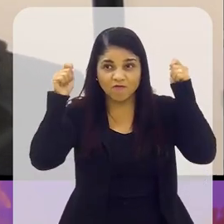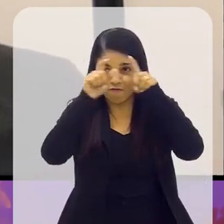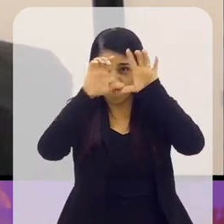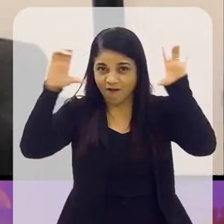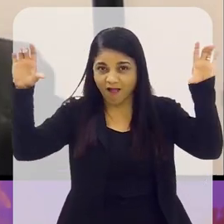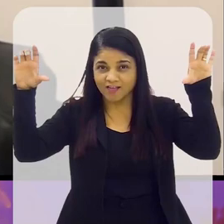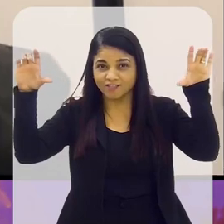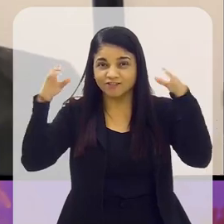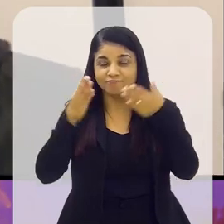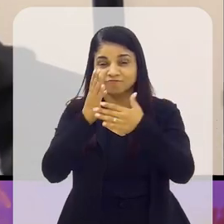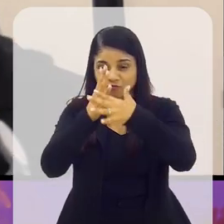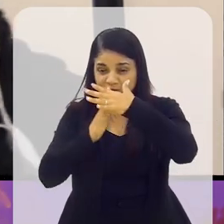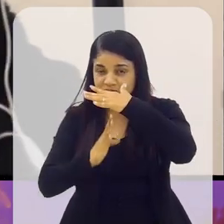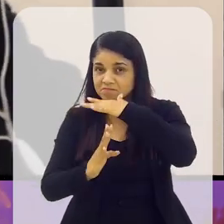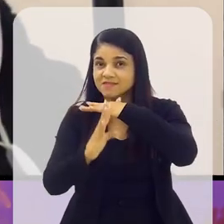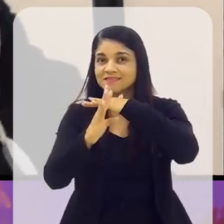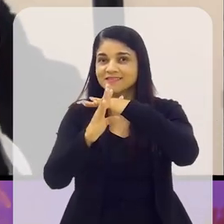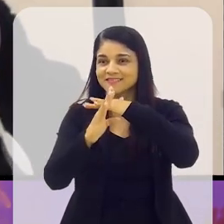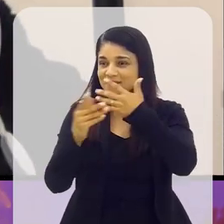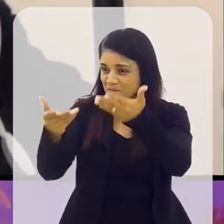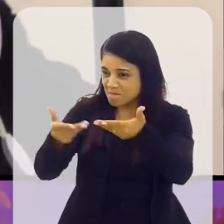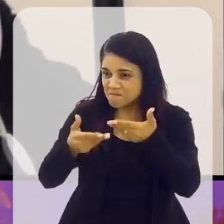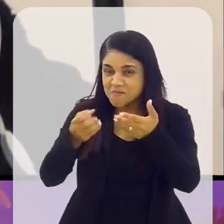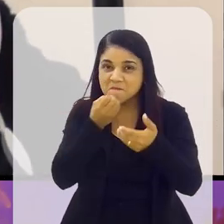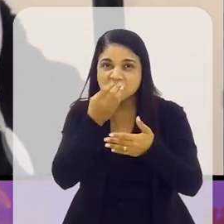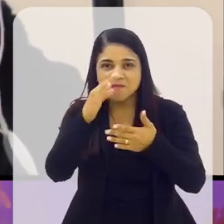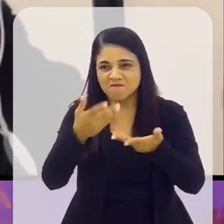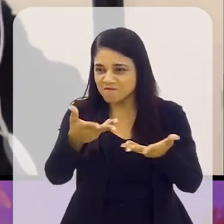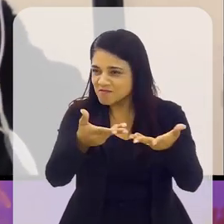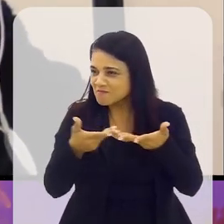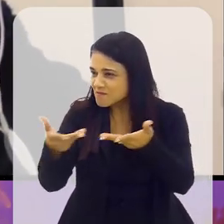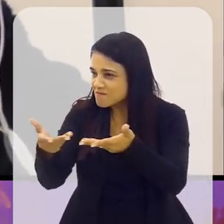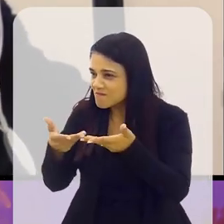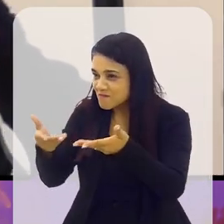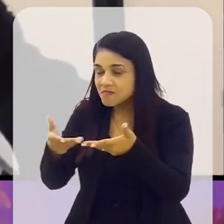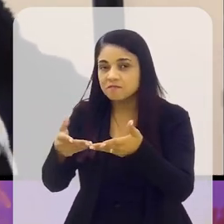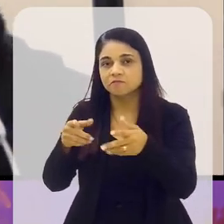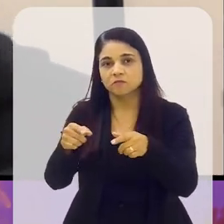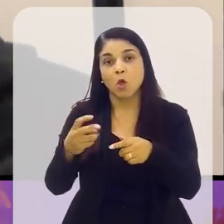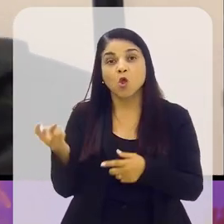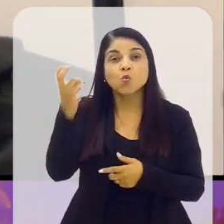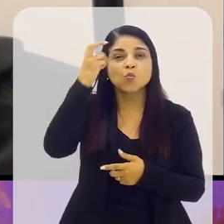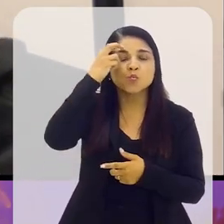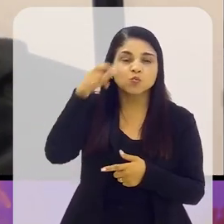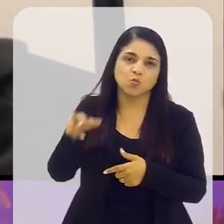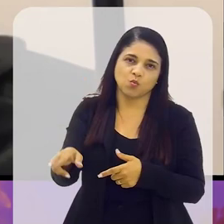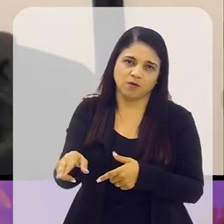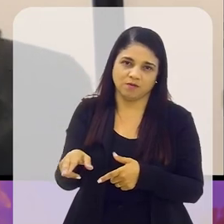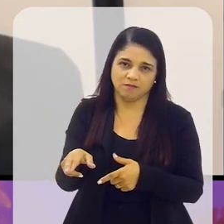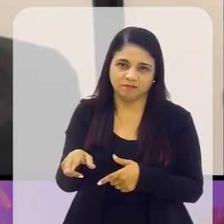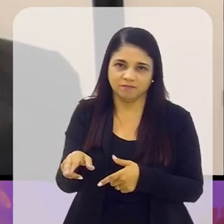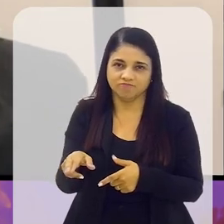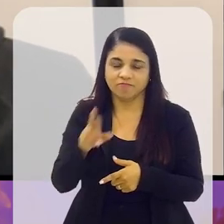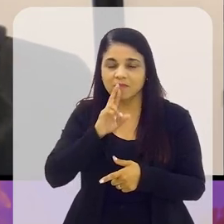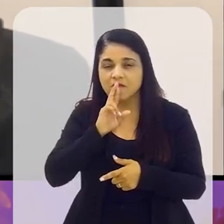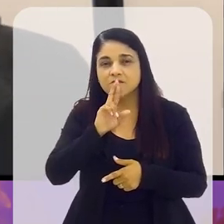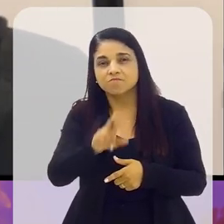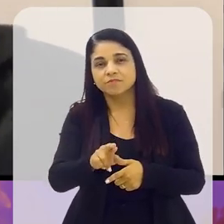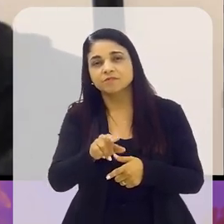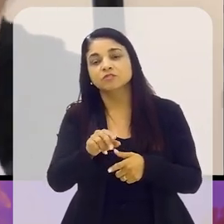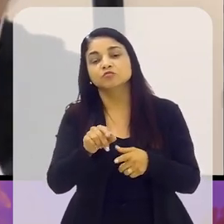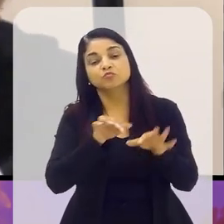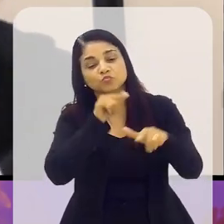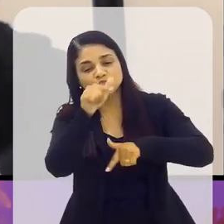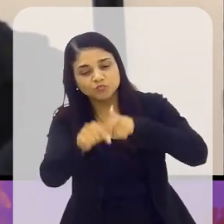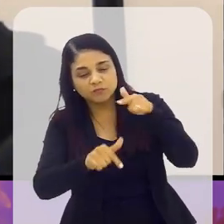-Vindos. Ou seja, você tem um processo de mudança, né? De mentalidade e de cultura. Isso não é resultado do nada, né? Isso é resultado